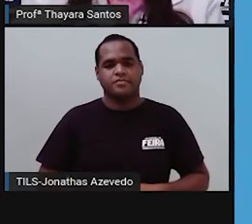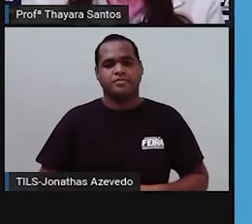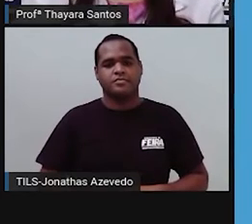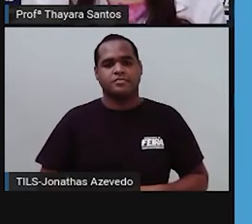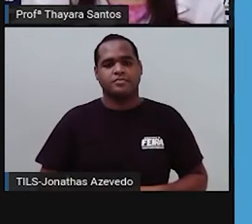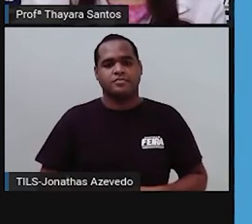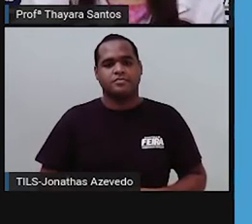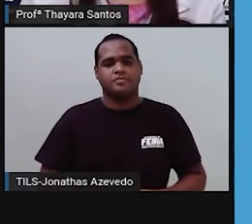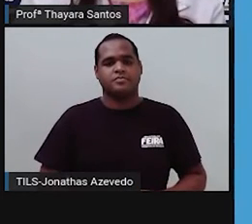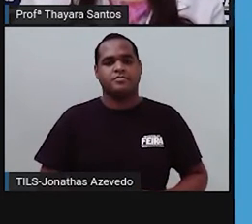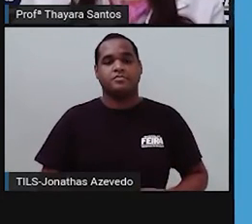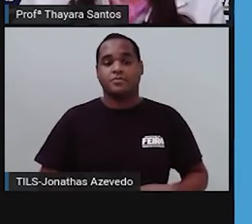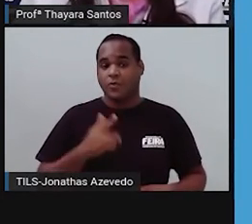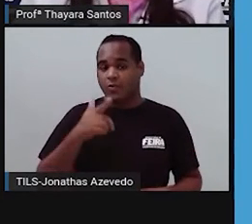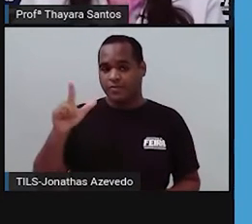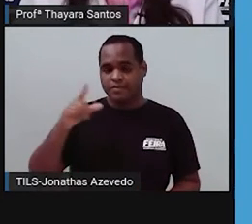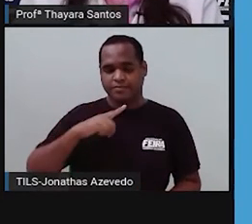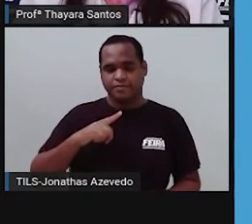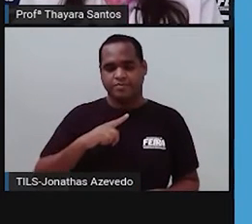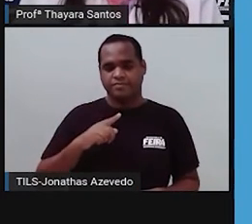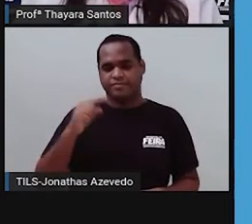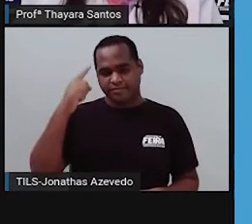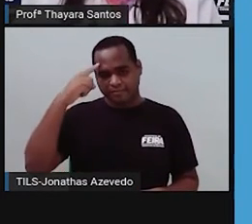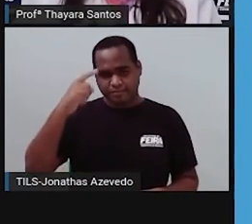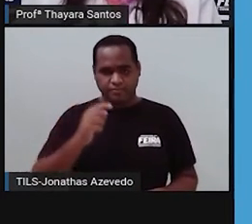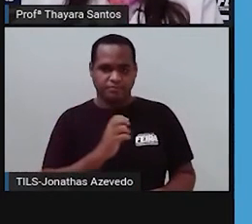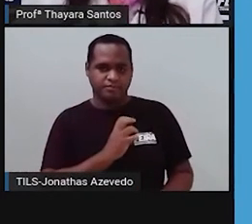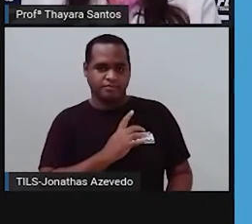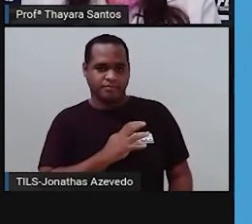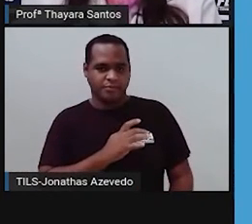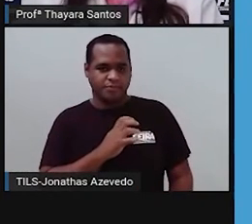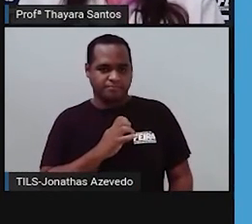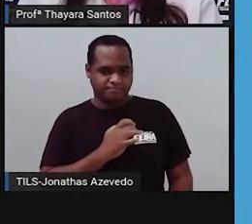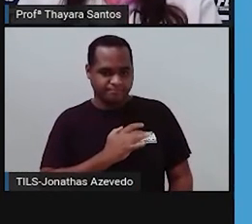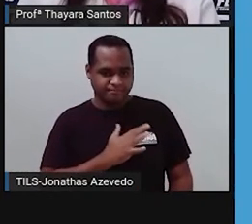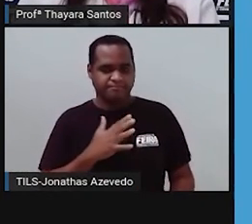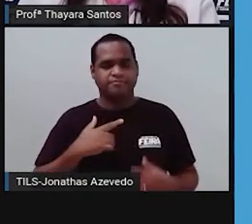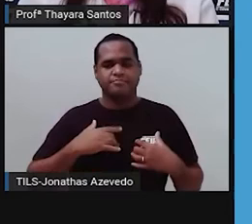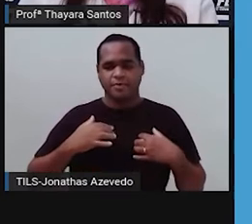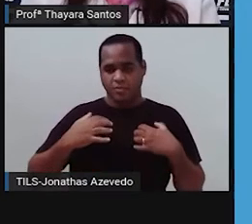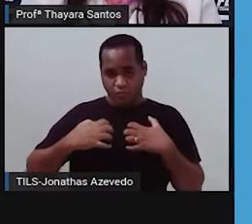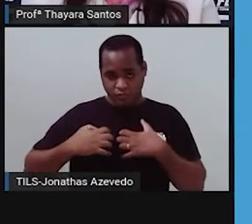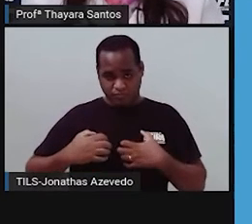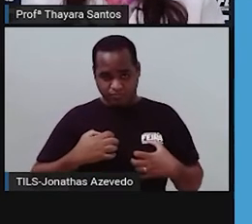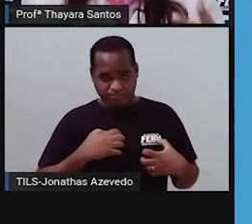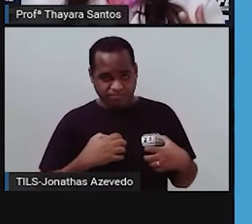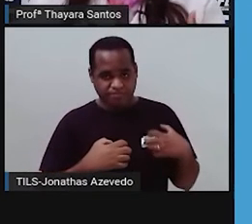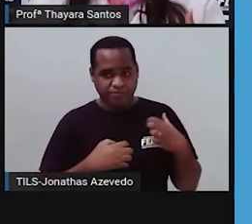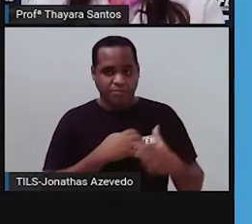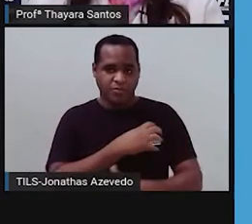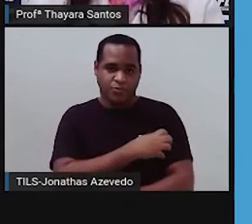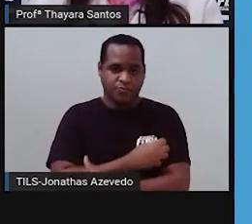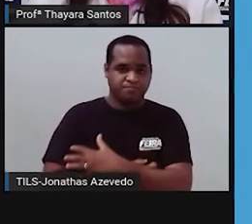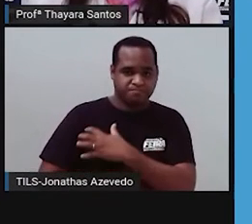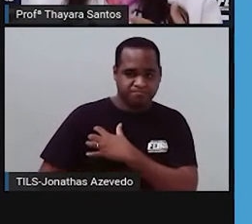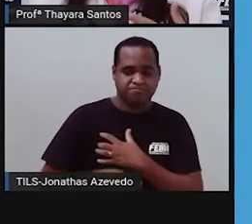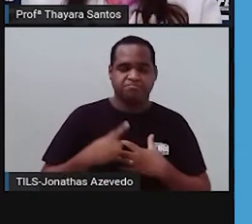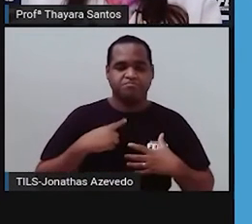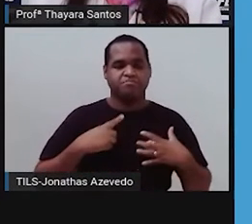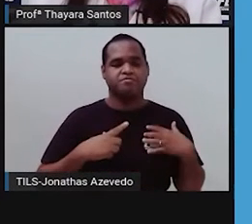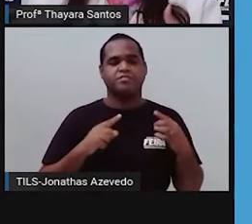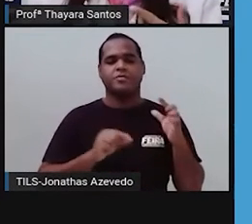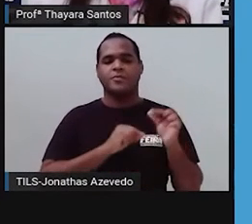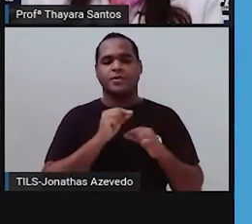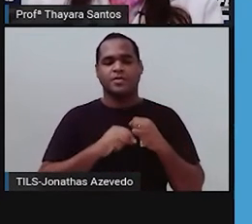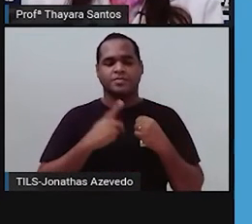Agora, a gente vai falar de um outro tipo de tecido, o tecido muscular. O tecido muscular, uma característica marcante dele é